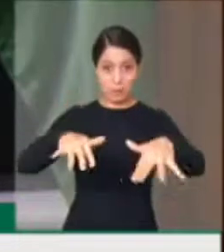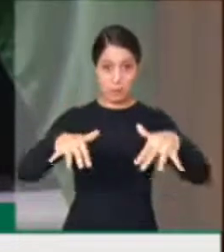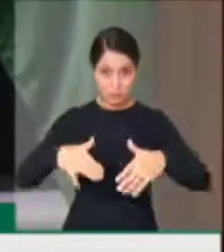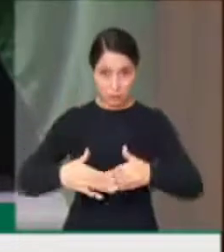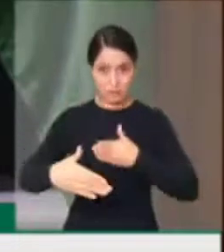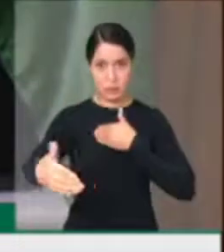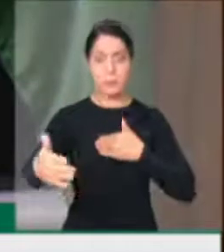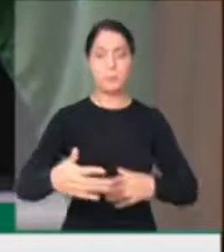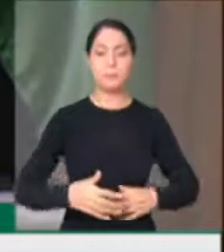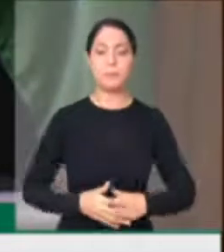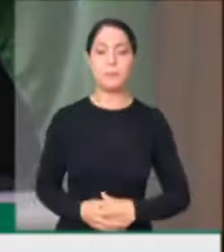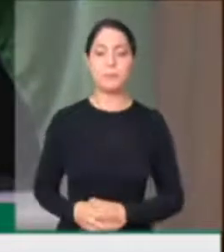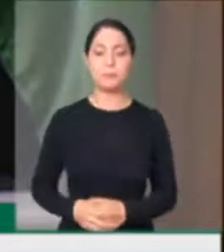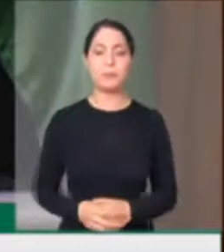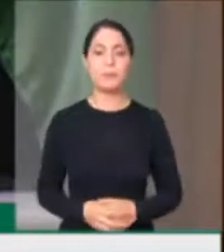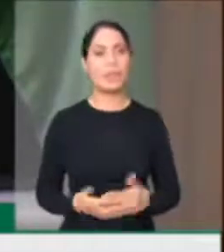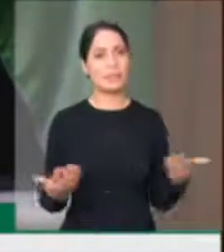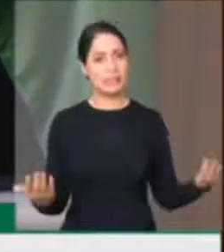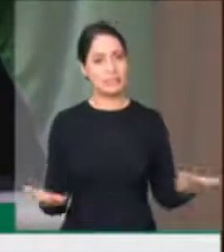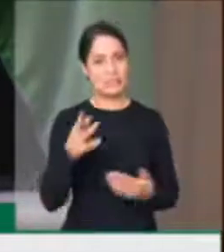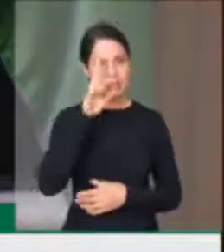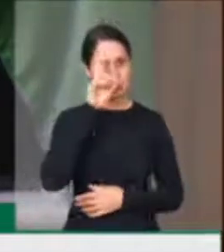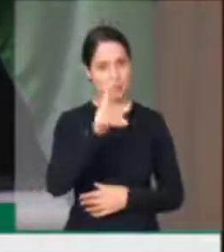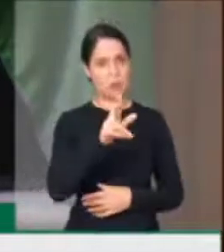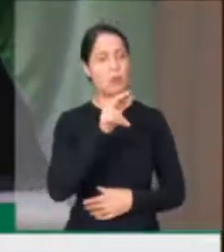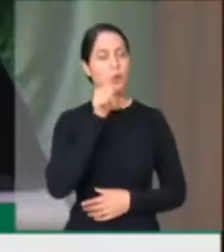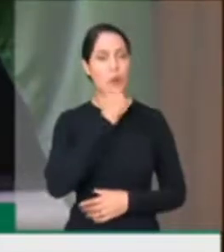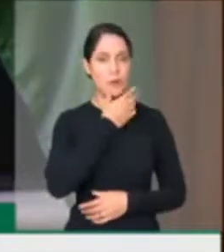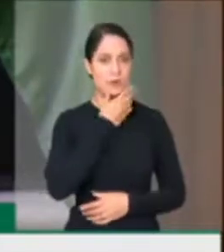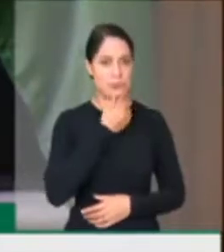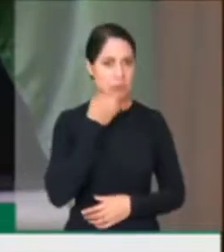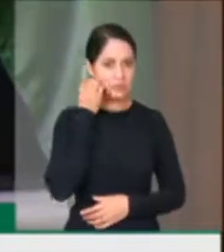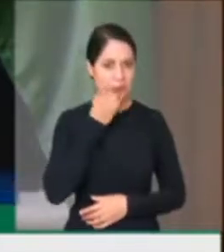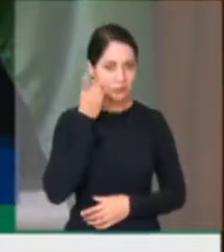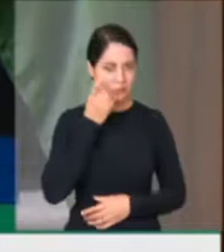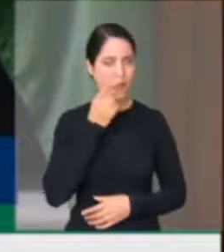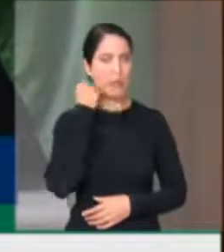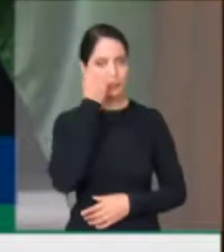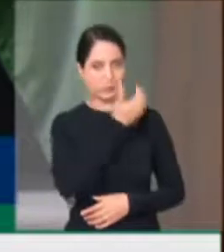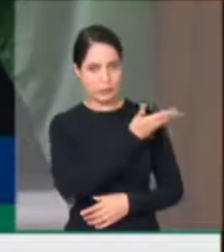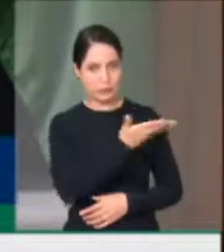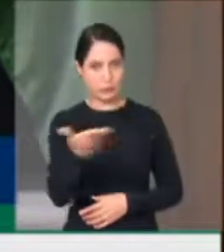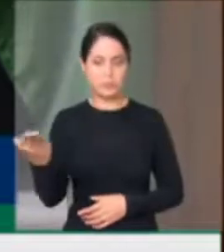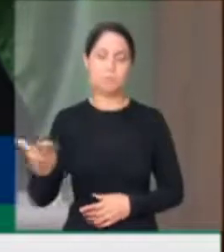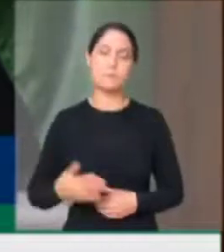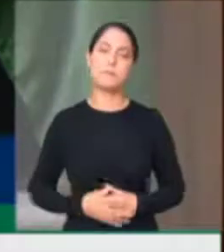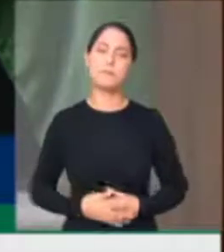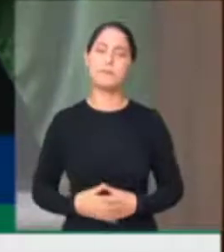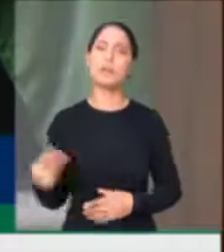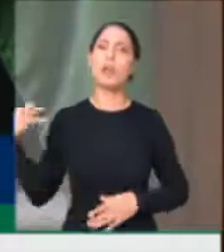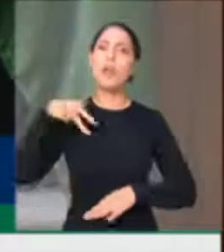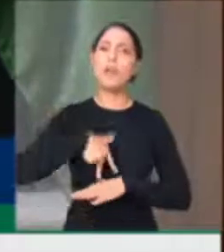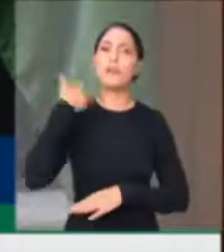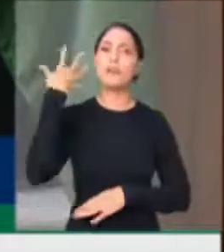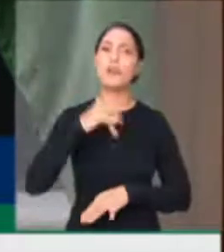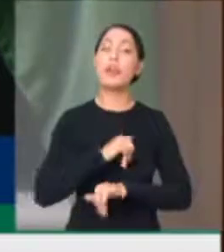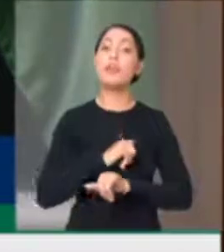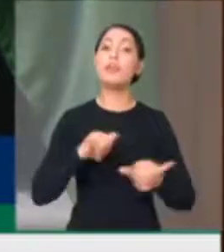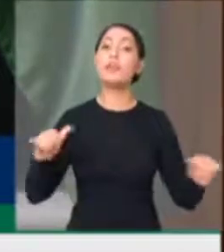que está se iniciando nesse mesmo momento, lá numa comissão